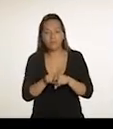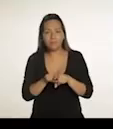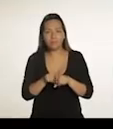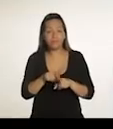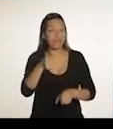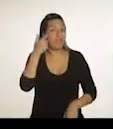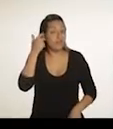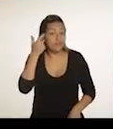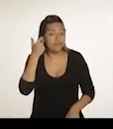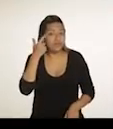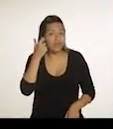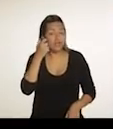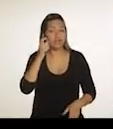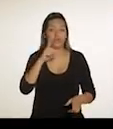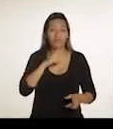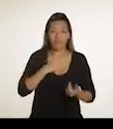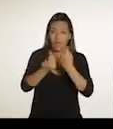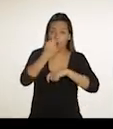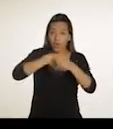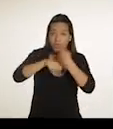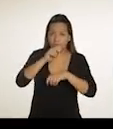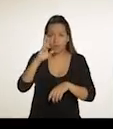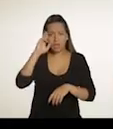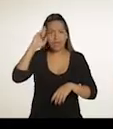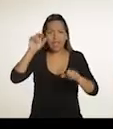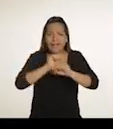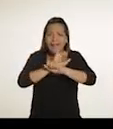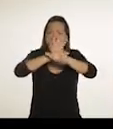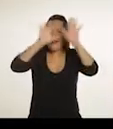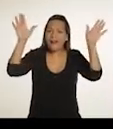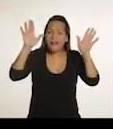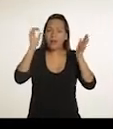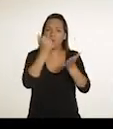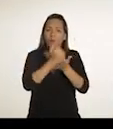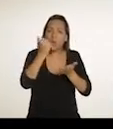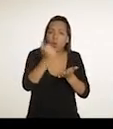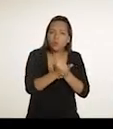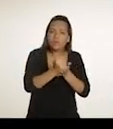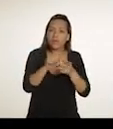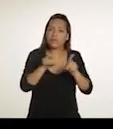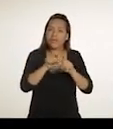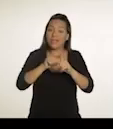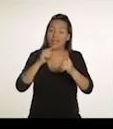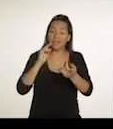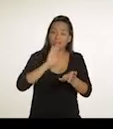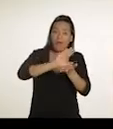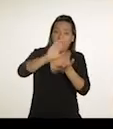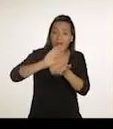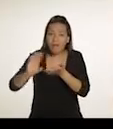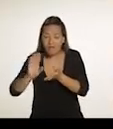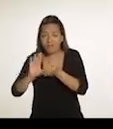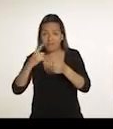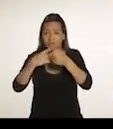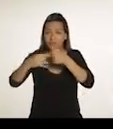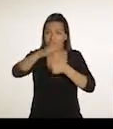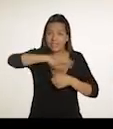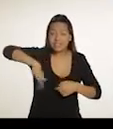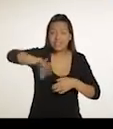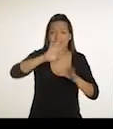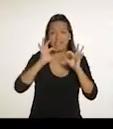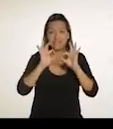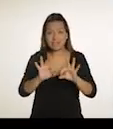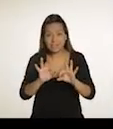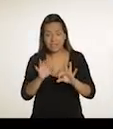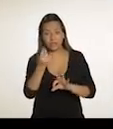vai tratar o orçamento com responsabilidade, dar transparência aos contratos e investir na cidade o dinheiro que hoje vai para o bolso do corrupto.